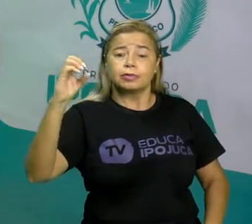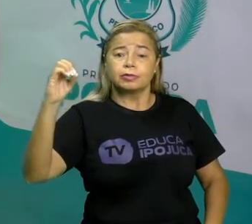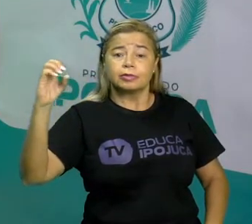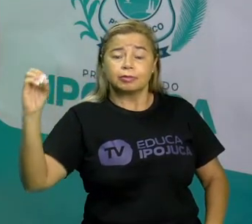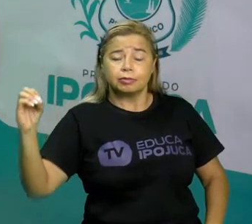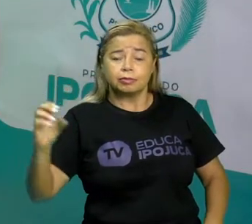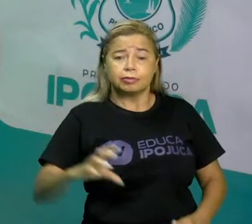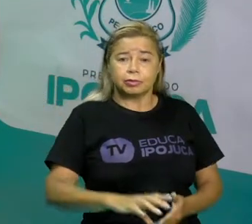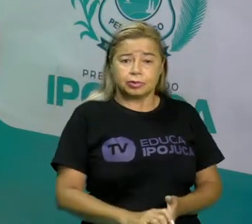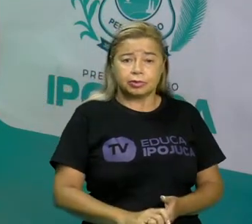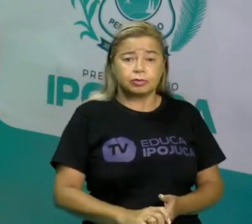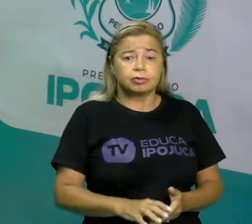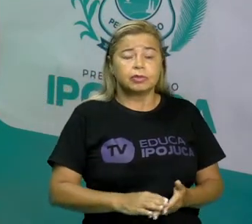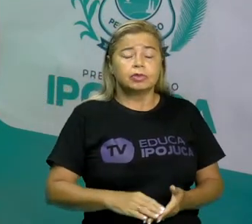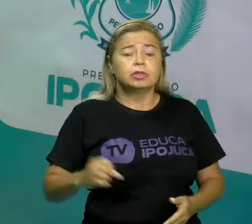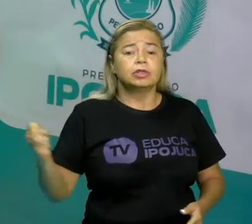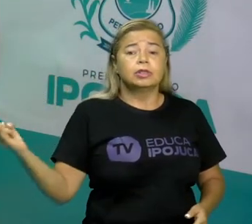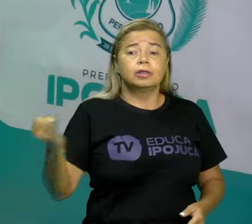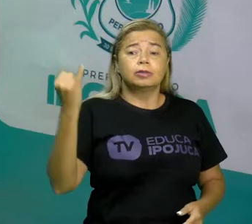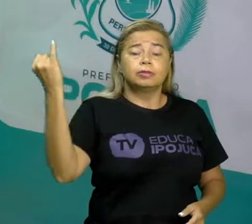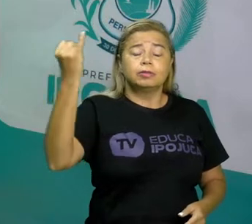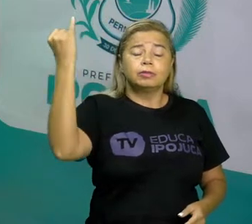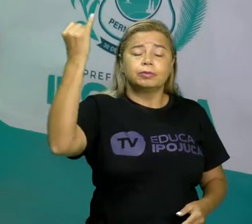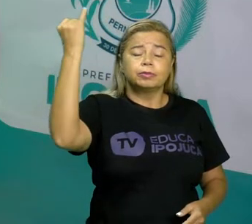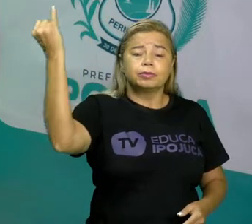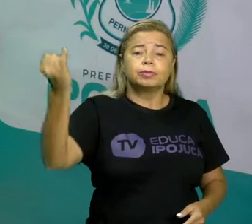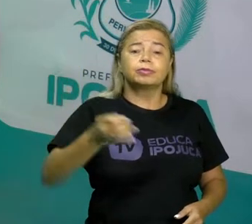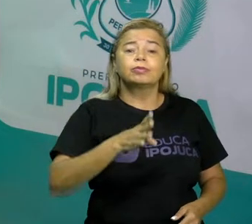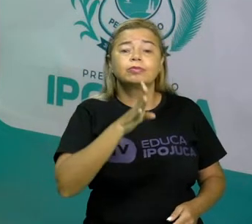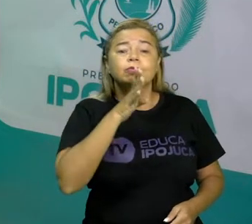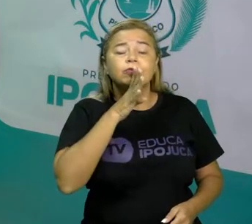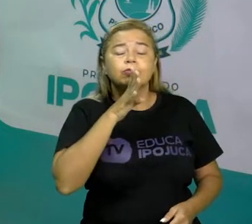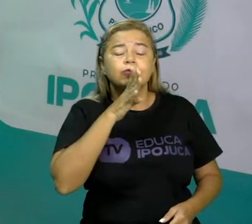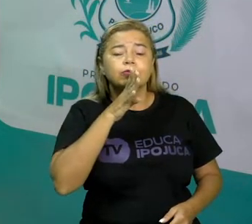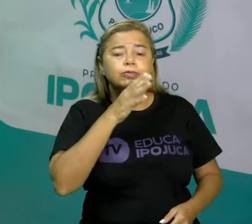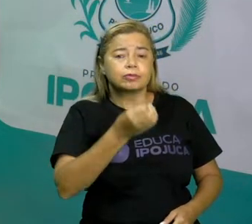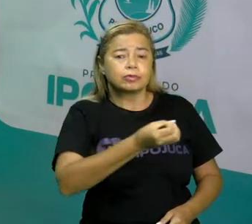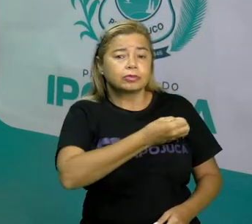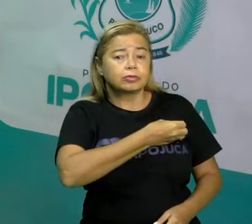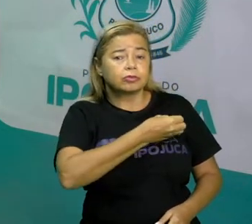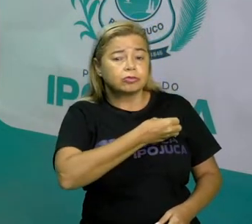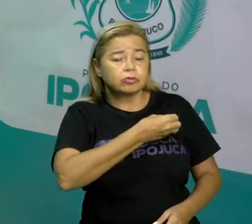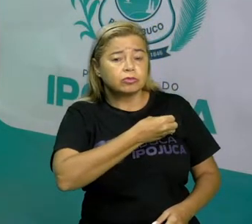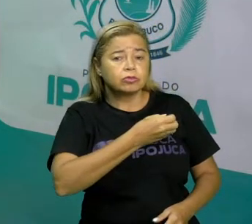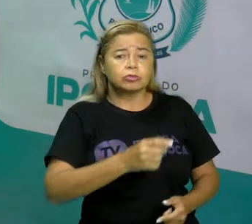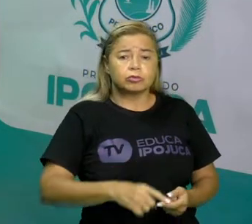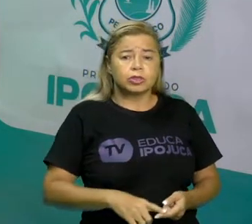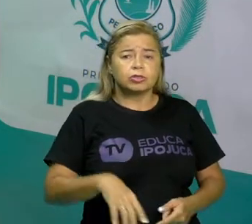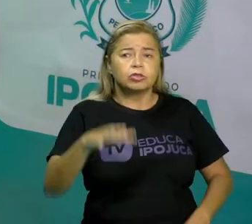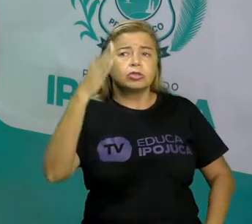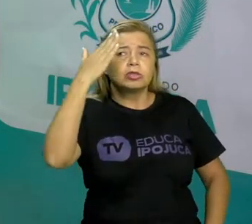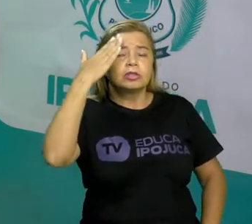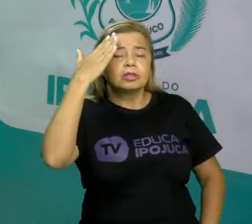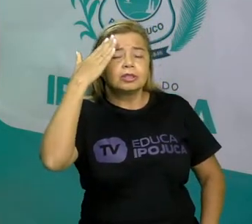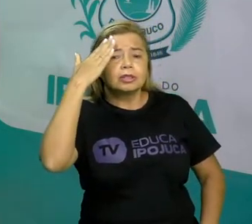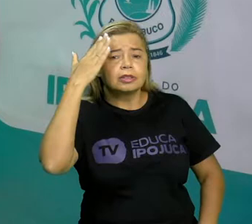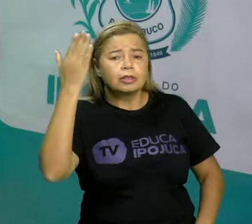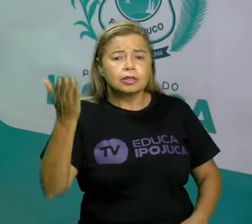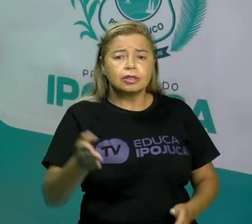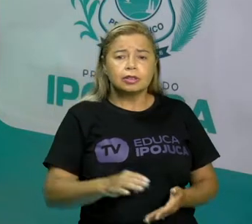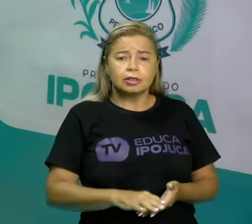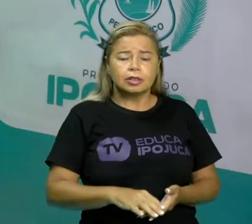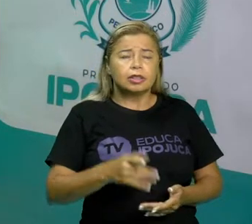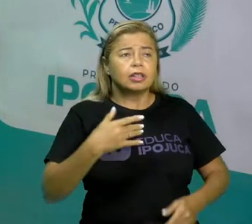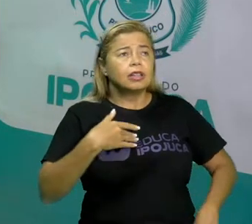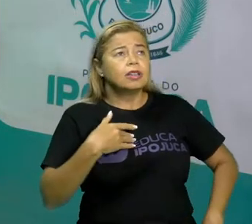importância da gente conhecer os números e compreender até quanto a gente sabe